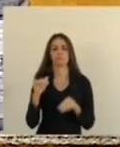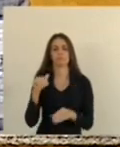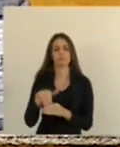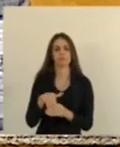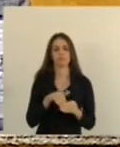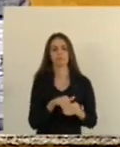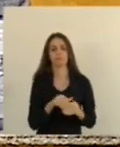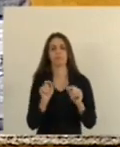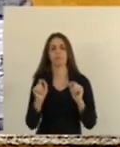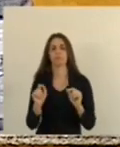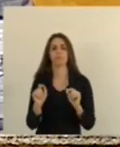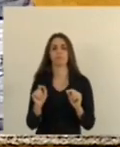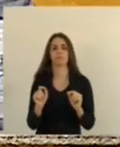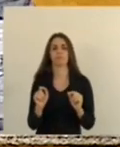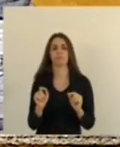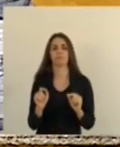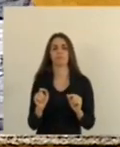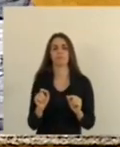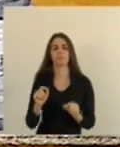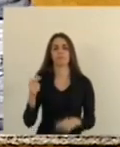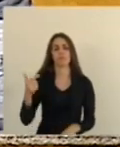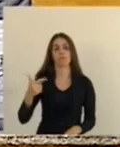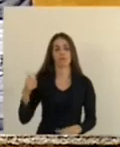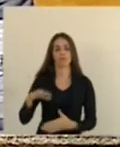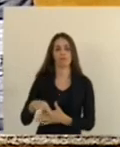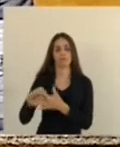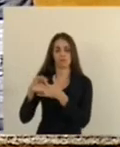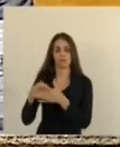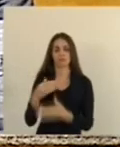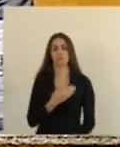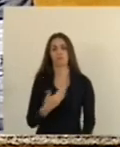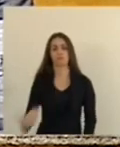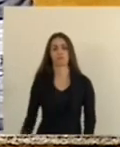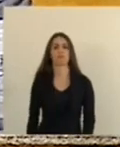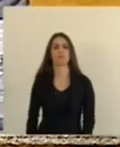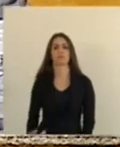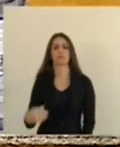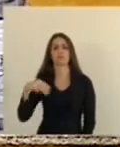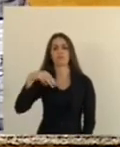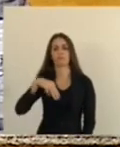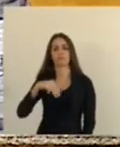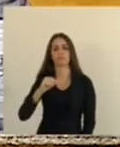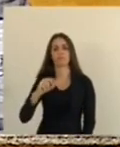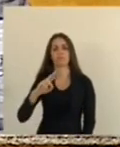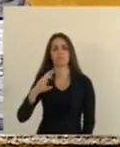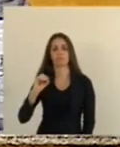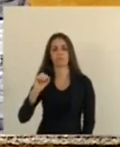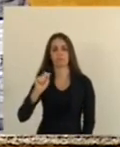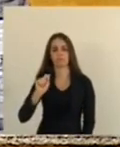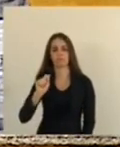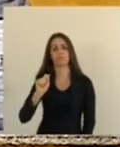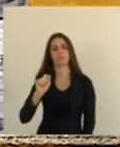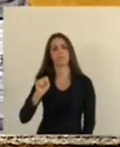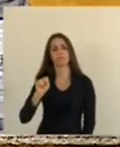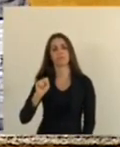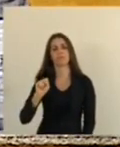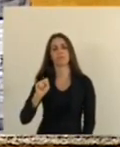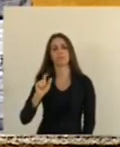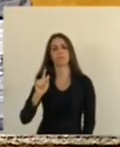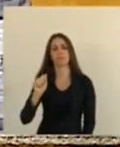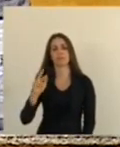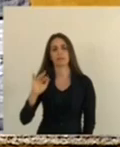Vou passar Para o nosso Vice-líder Do governo Deputado Marcos Garcia Para que ele Possa orientar A base